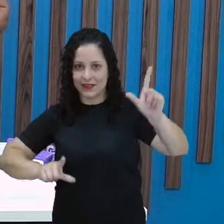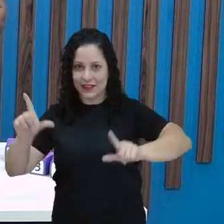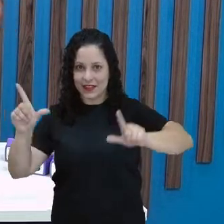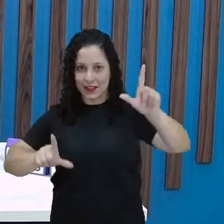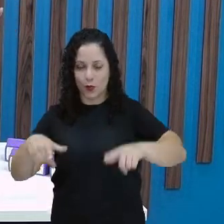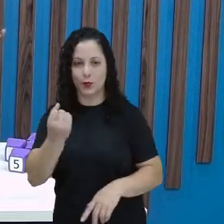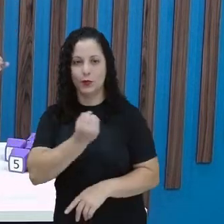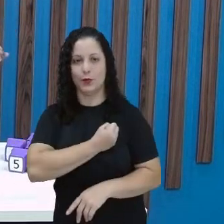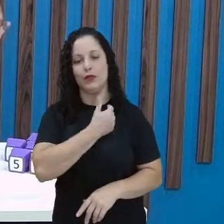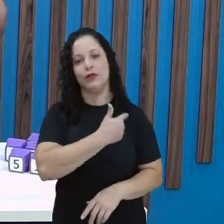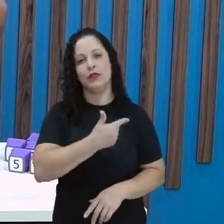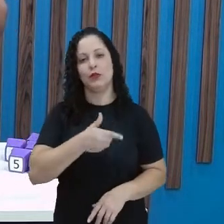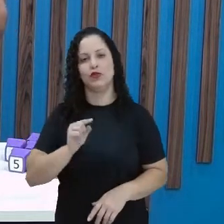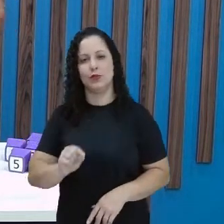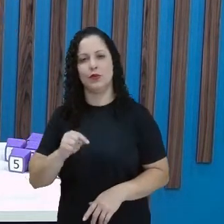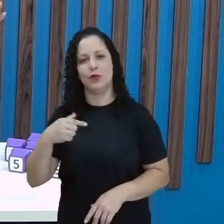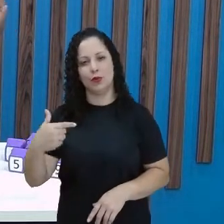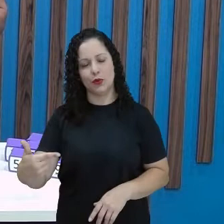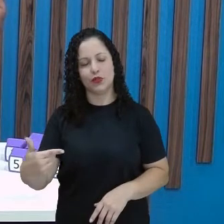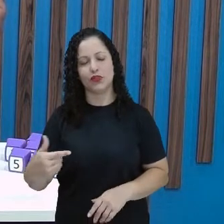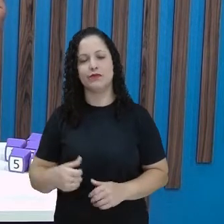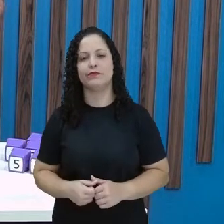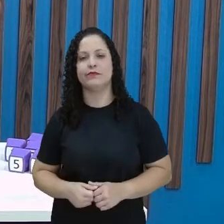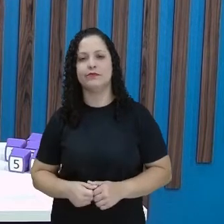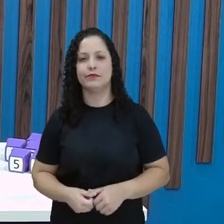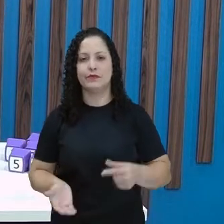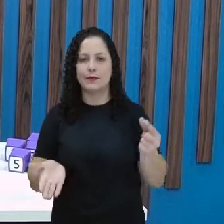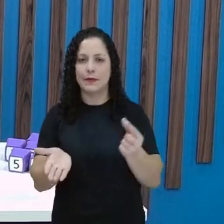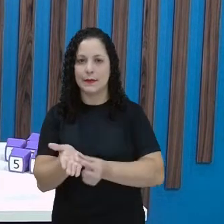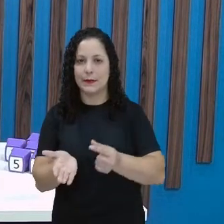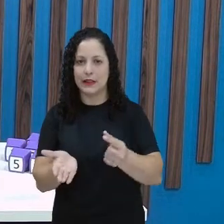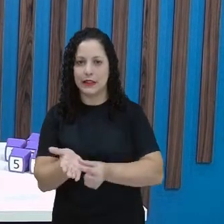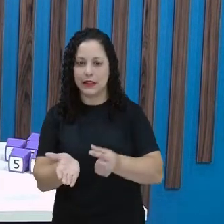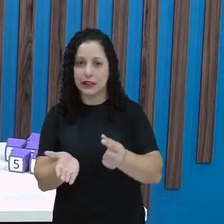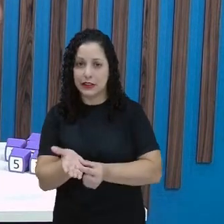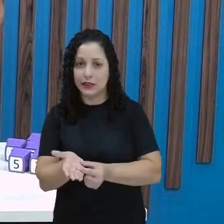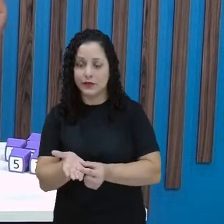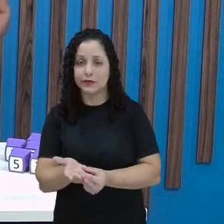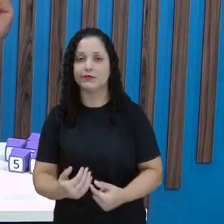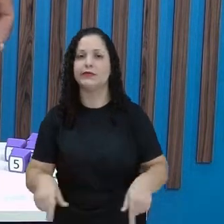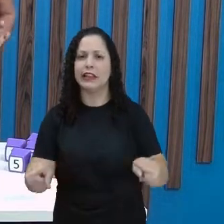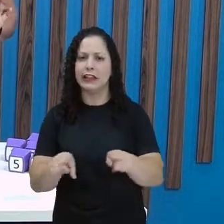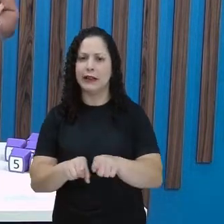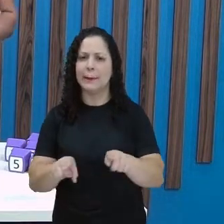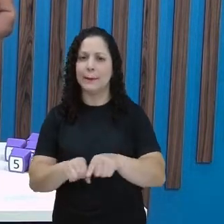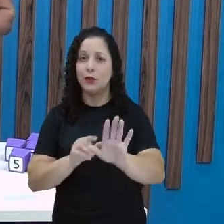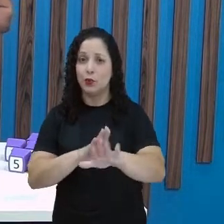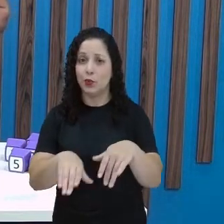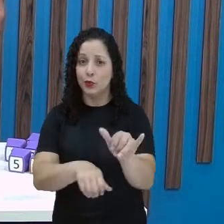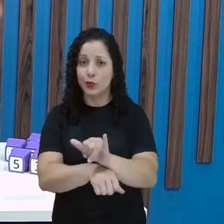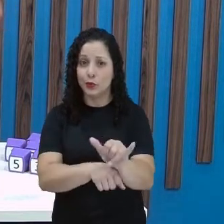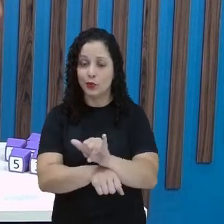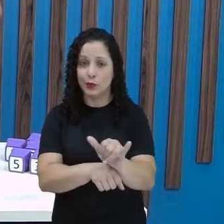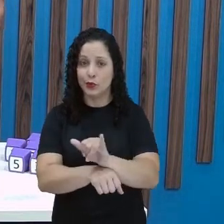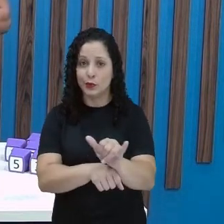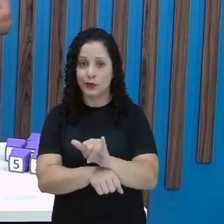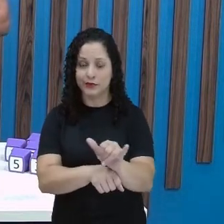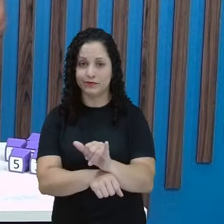22.2, através do aplicativo e através do nosso canal do Youtube.